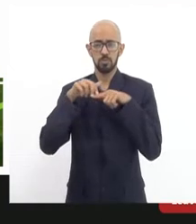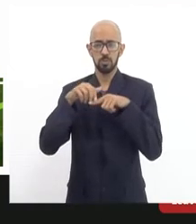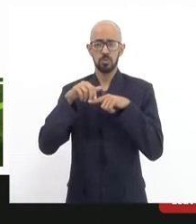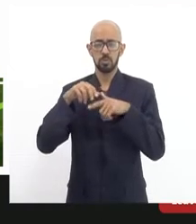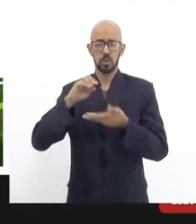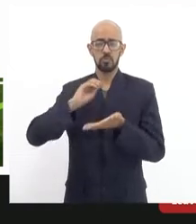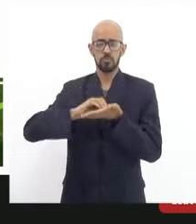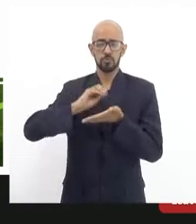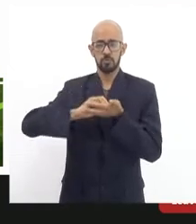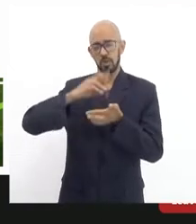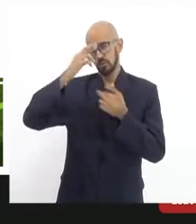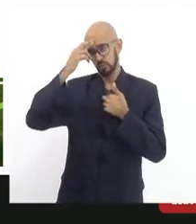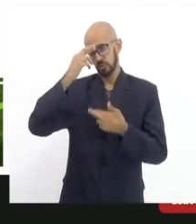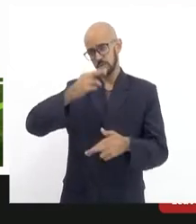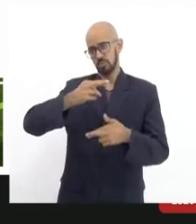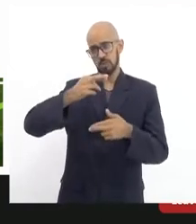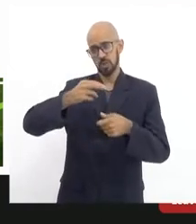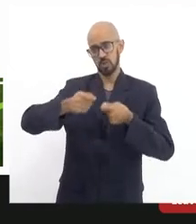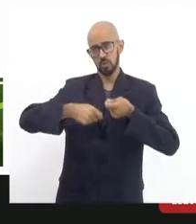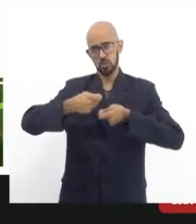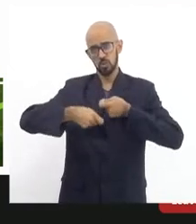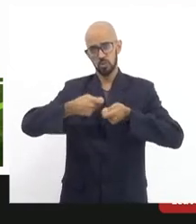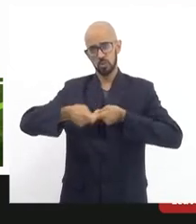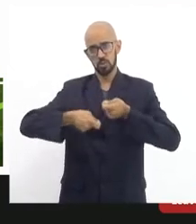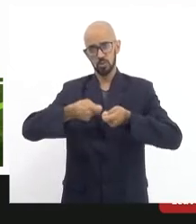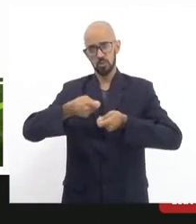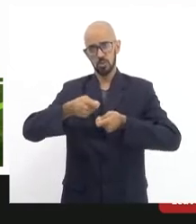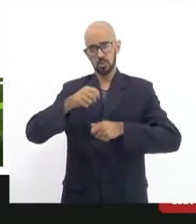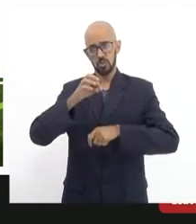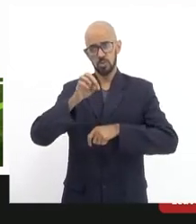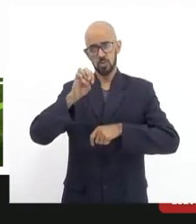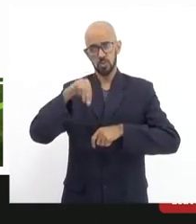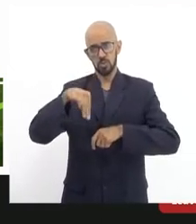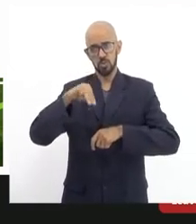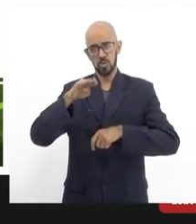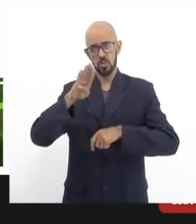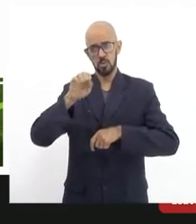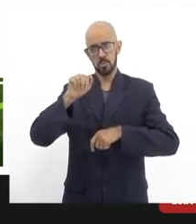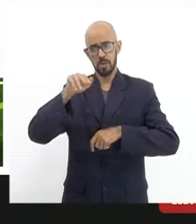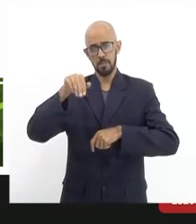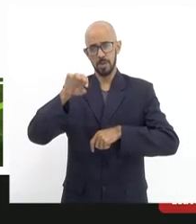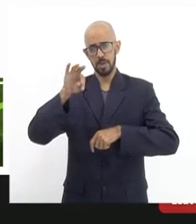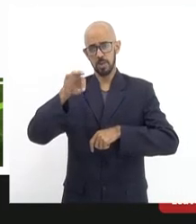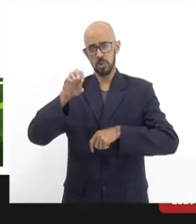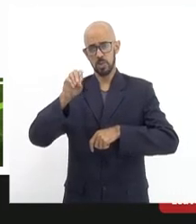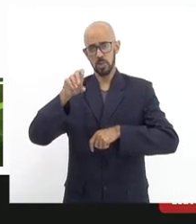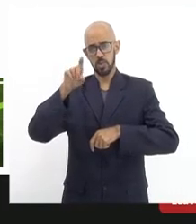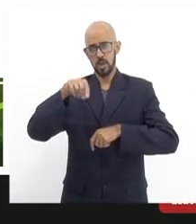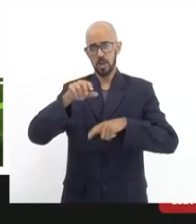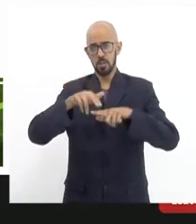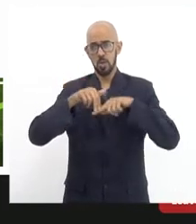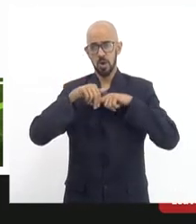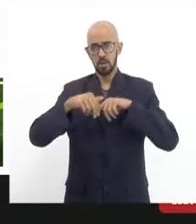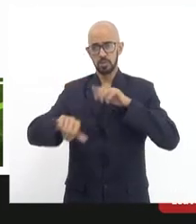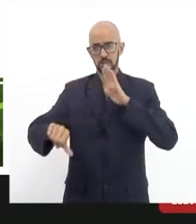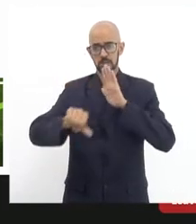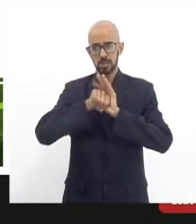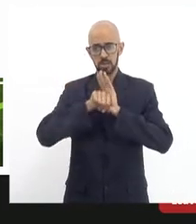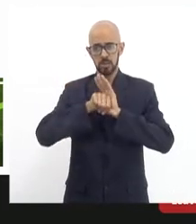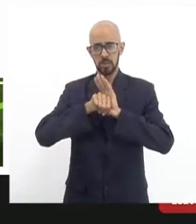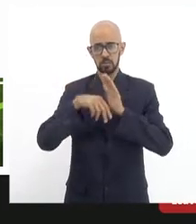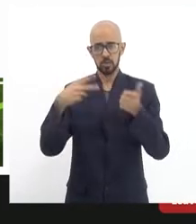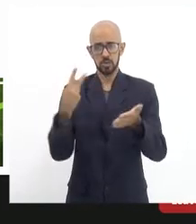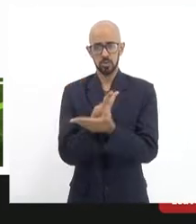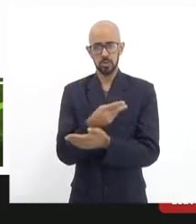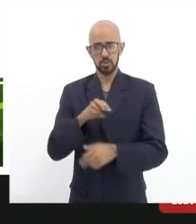comando administrativo de tombamento. Isso foi por quê? Isso foi por causa desse crime acontecido em Três Rios.